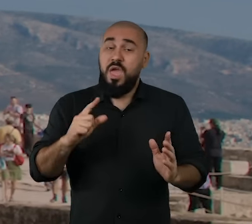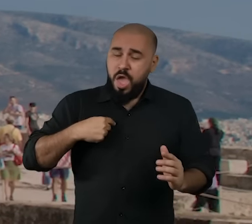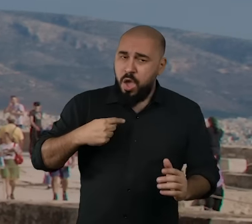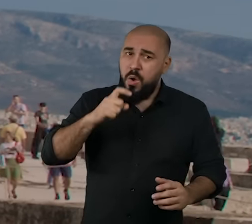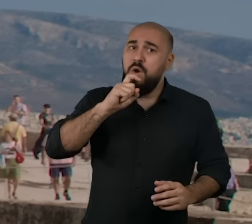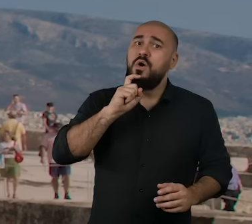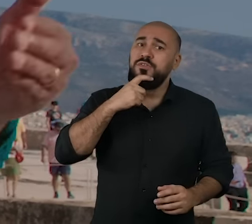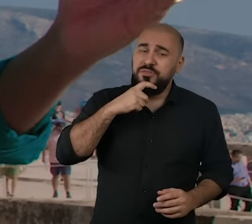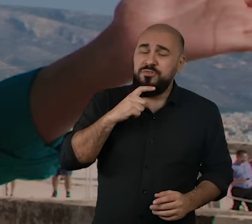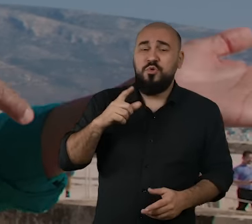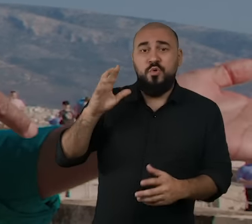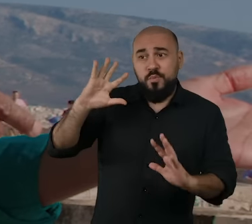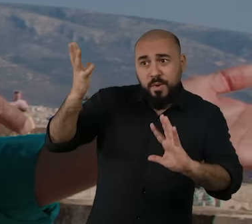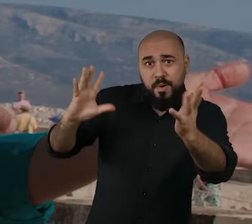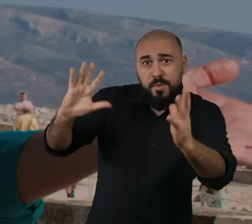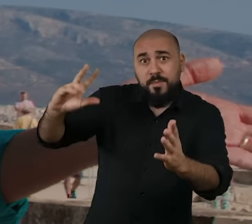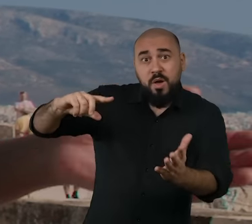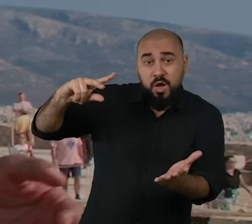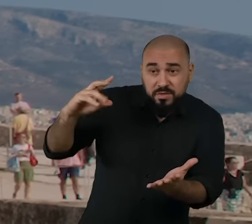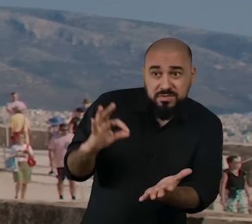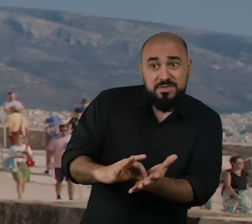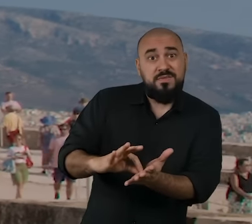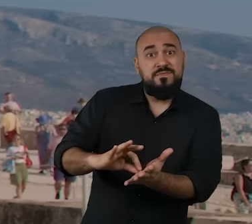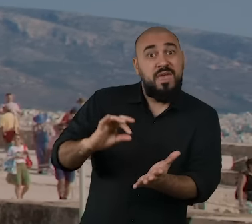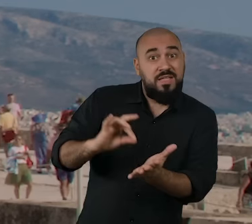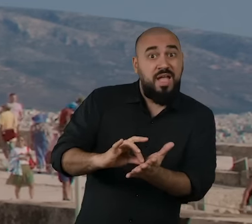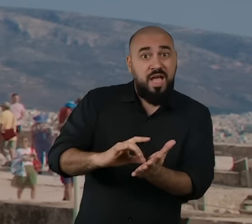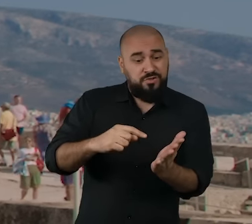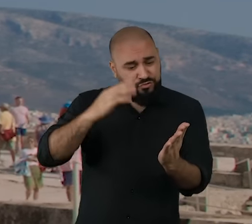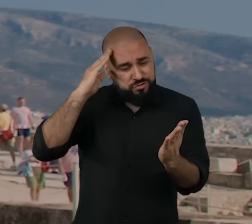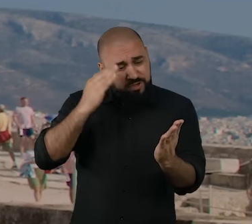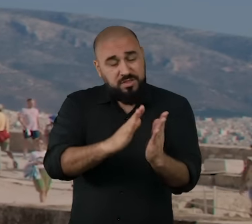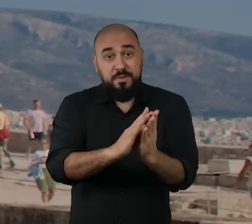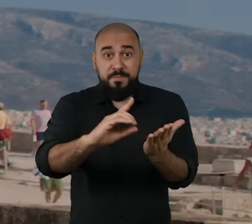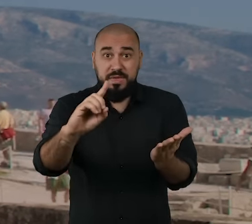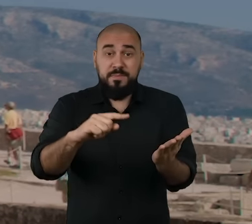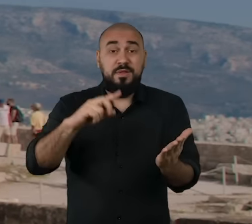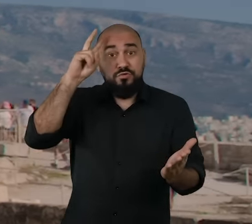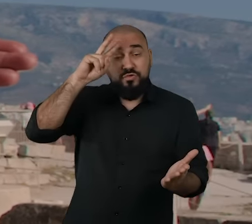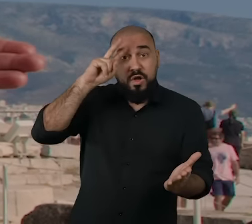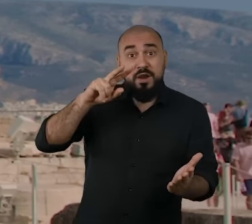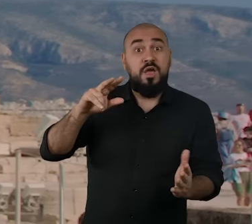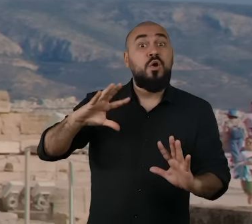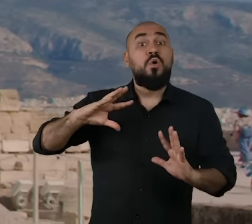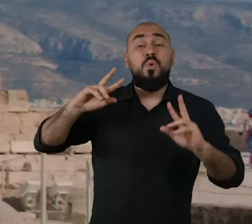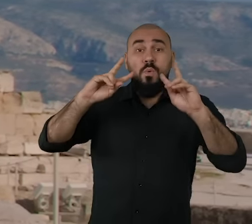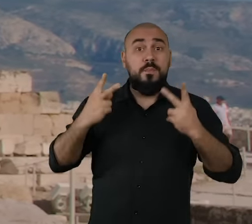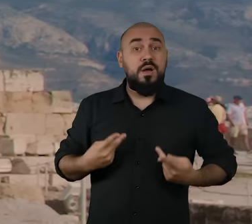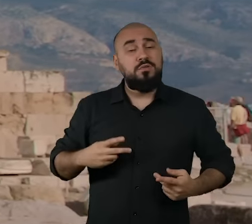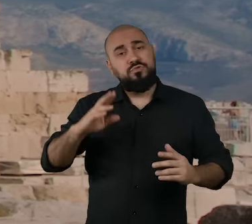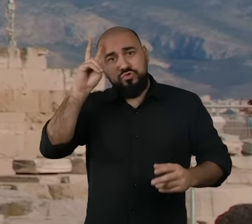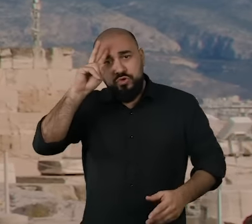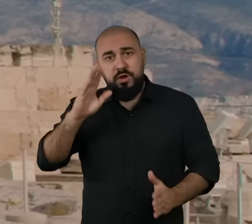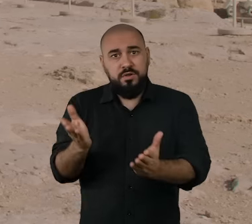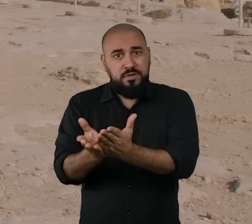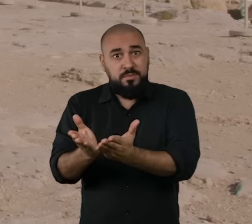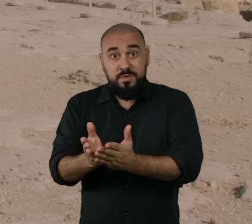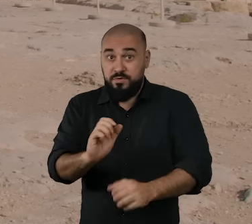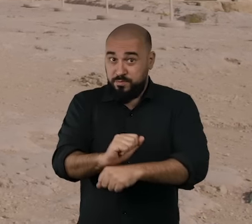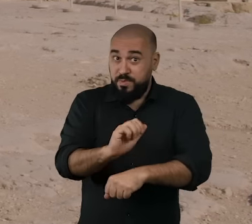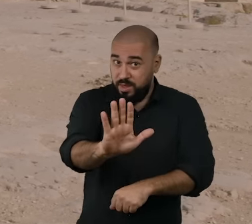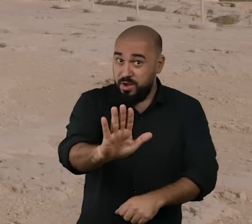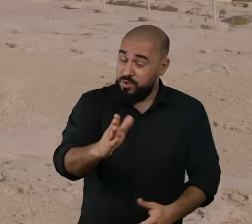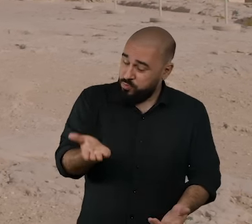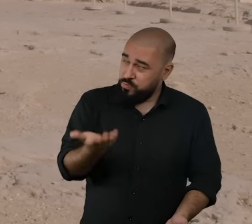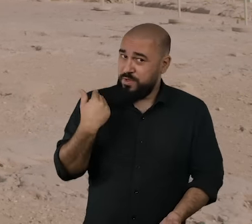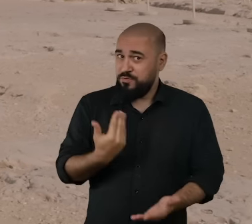evidências que confirmem a historicidade da Bíblia Sagrada e também nos ajudem a entender a história da fé dos homens, a história do cristianismo. Não